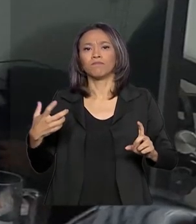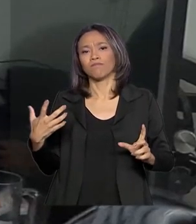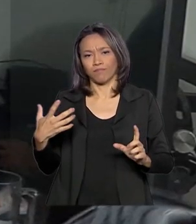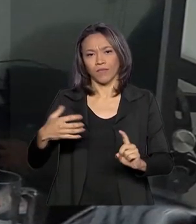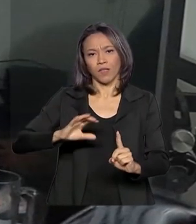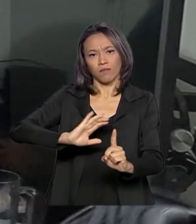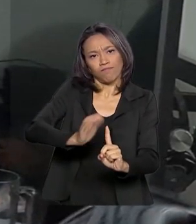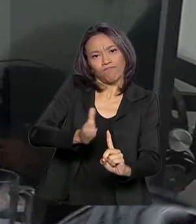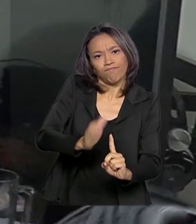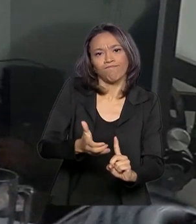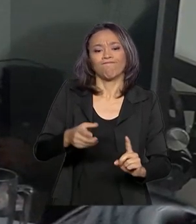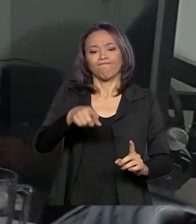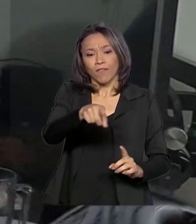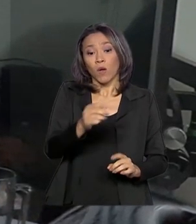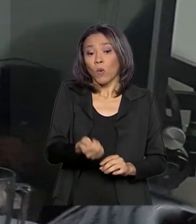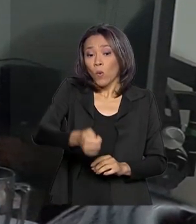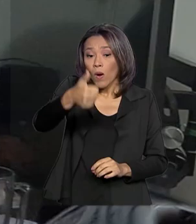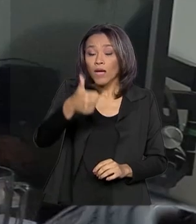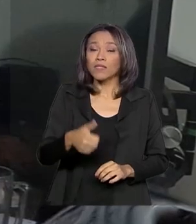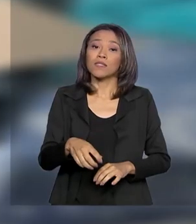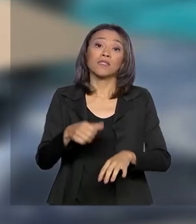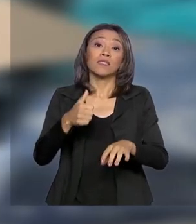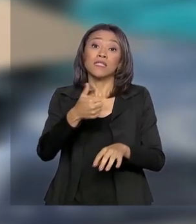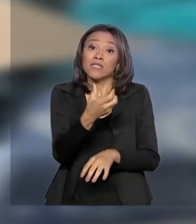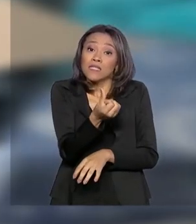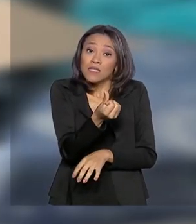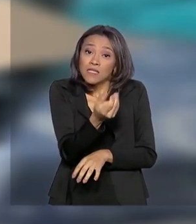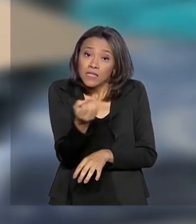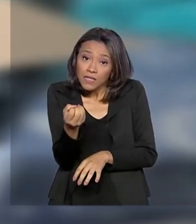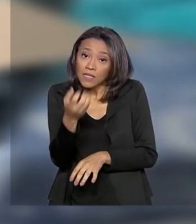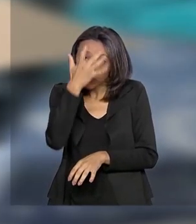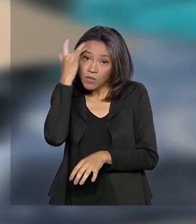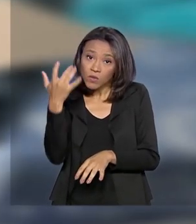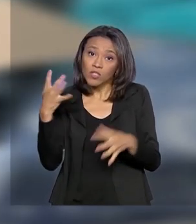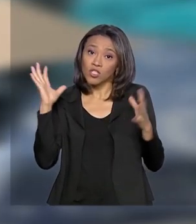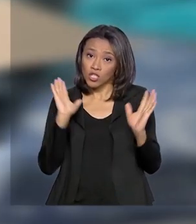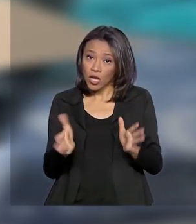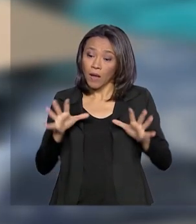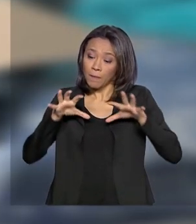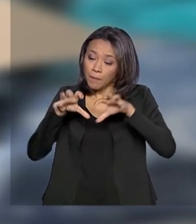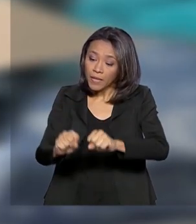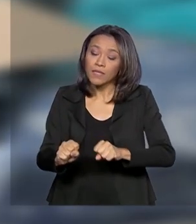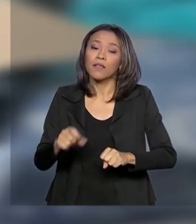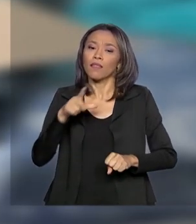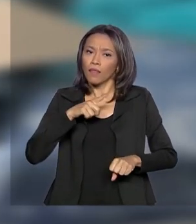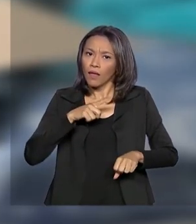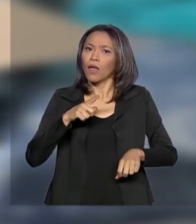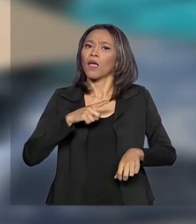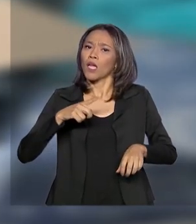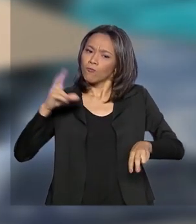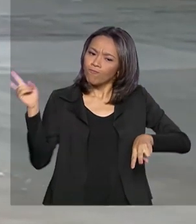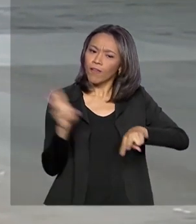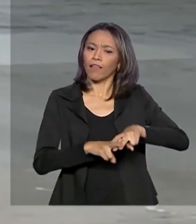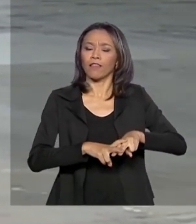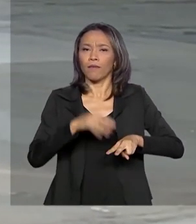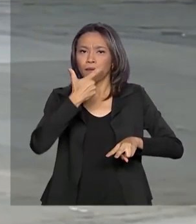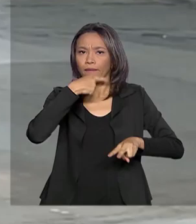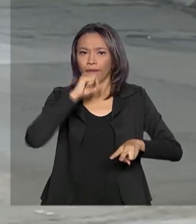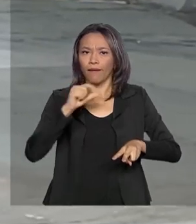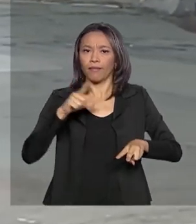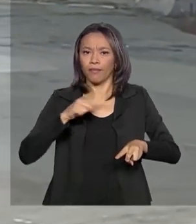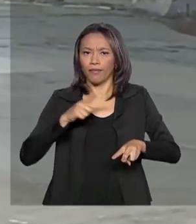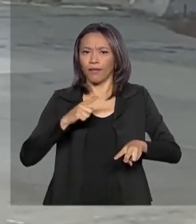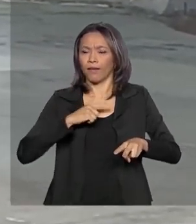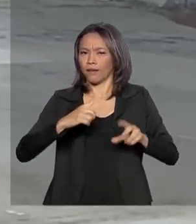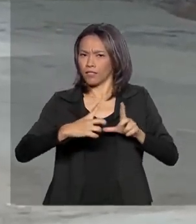2017, quase 600 pessoas já foram presas. No Brasil, a pena para quem armazena esse tipo de conteúdo pode chegar a